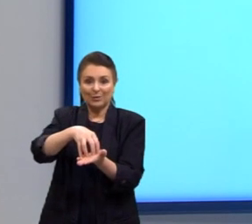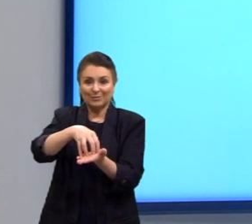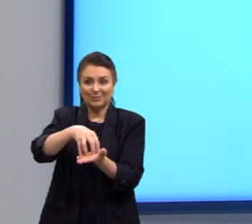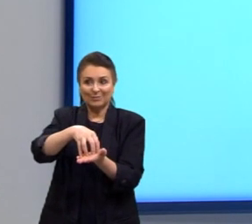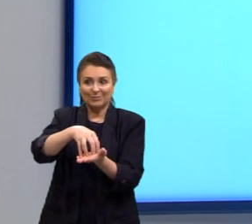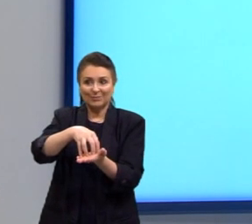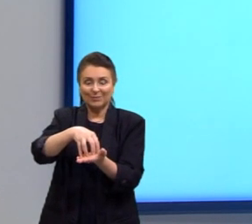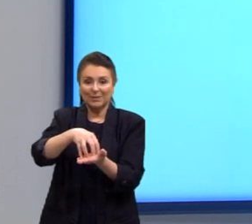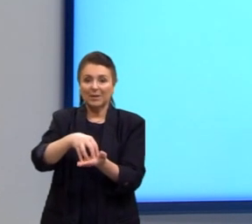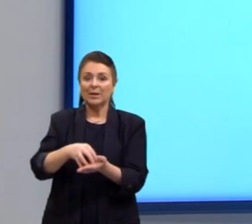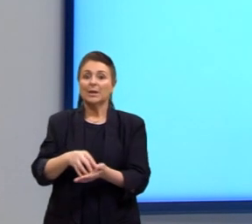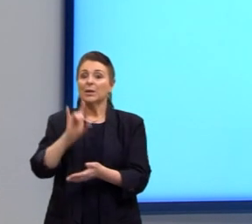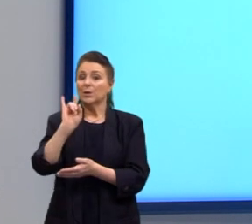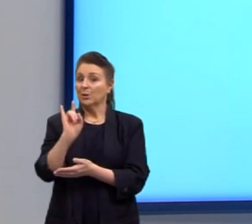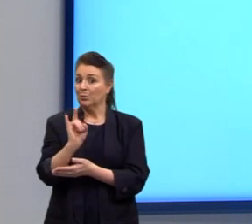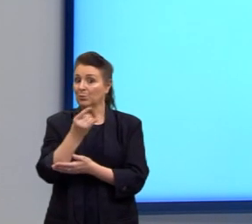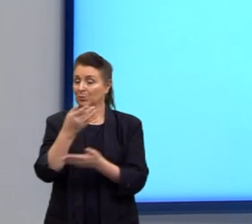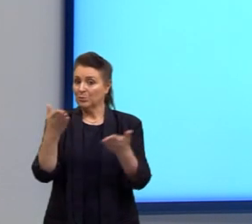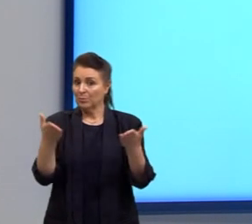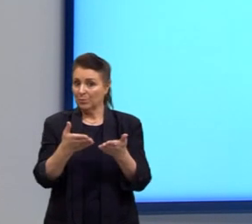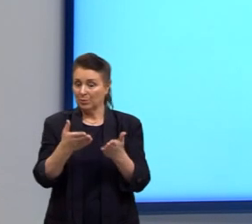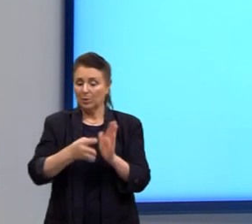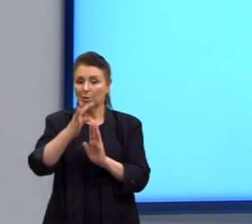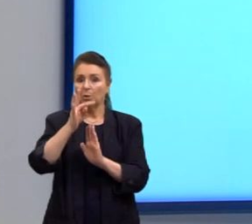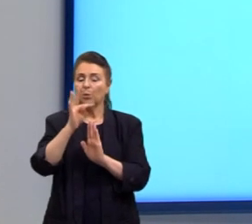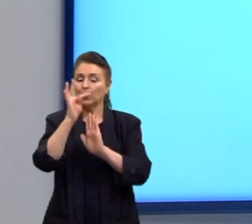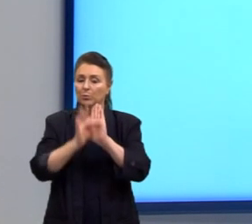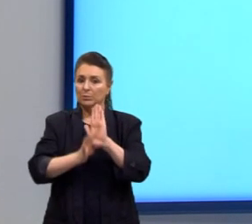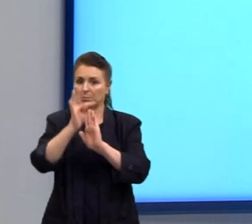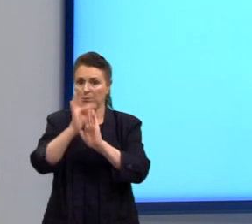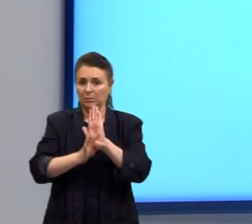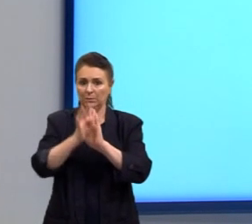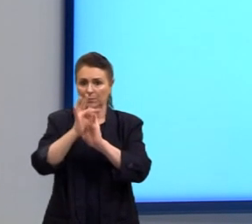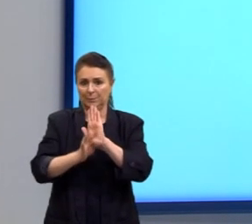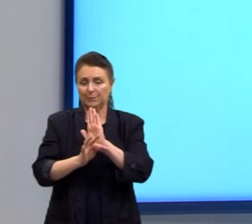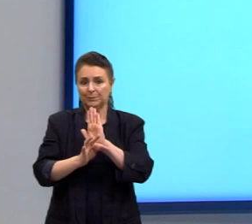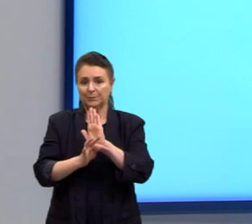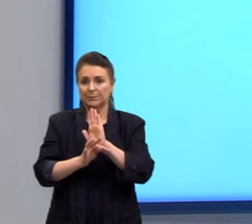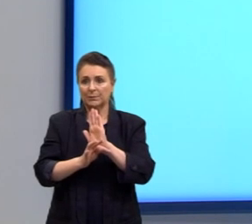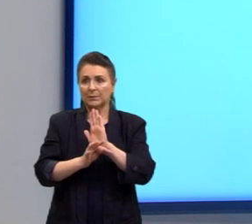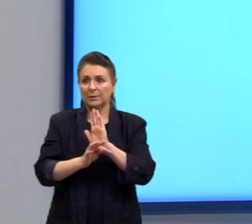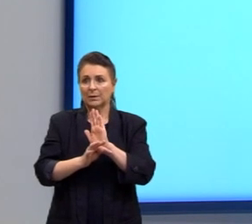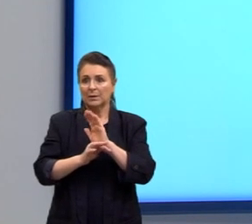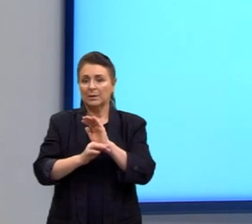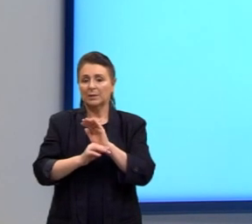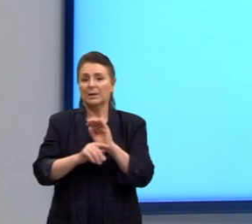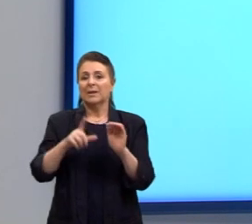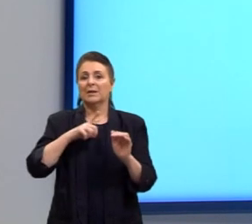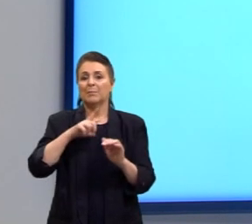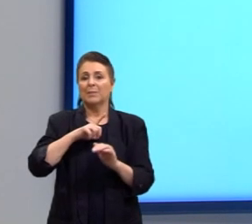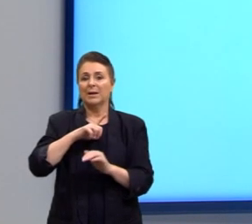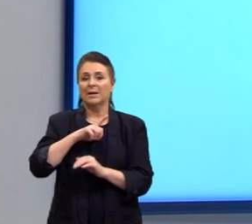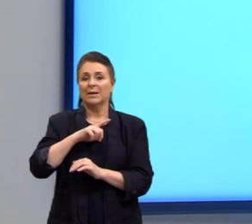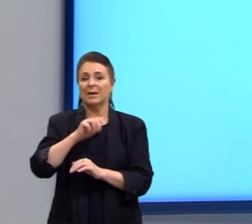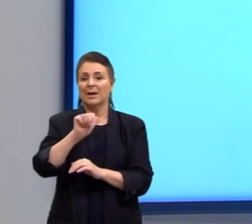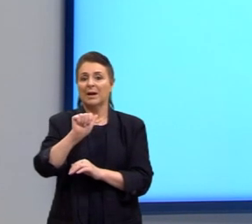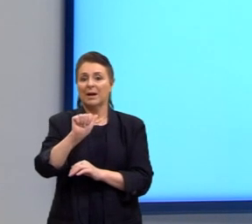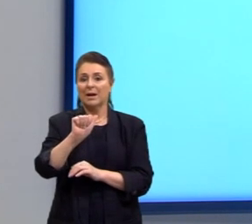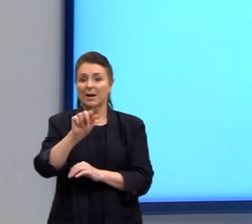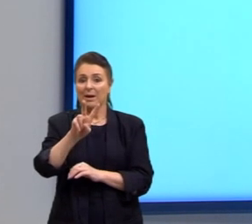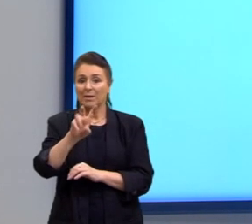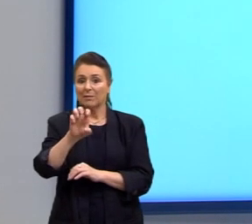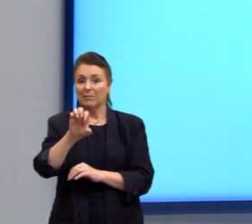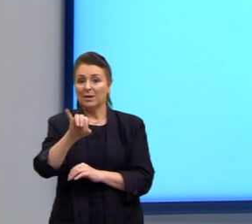E, por último, com o texto, um trecho do texto Las Veias Abertas da América Latina, de Eduardo